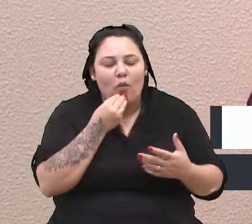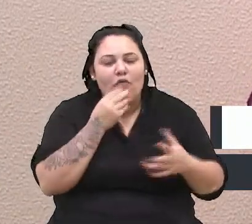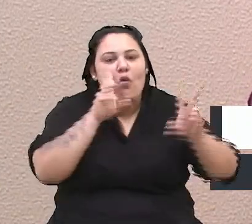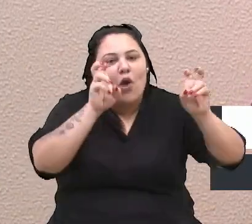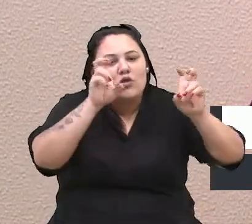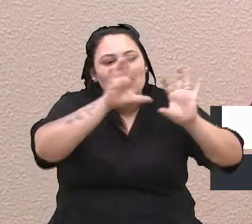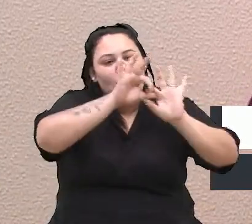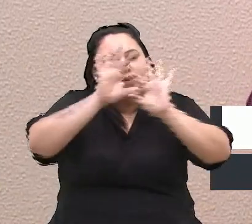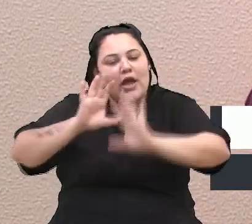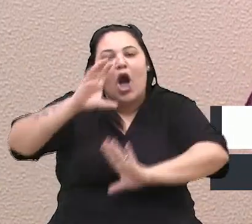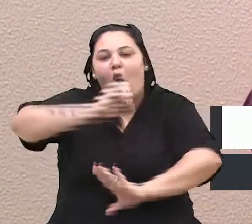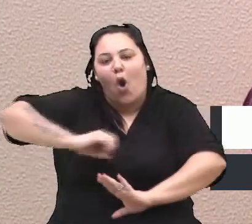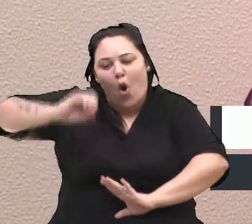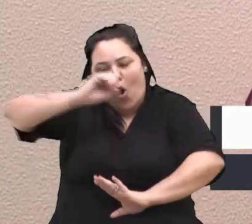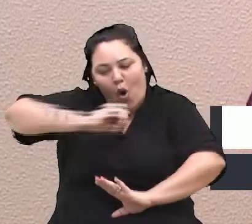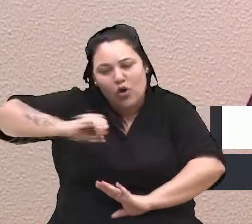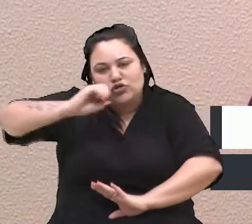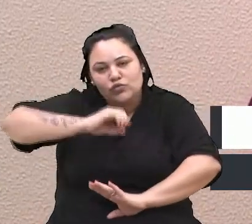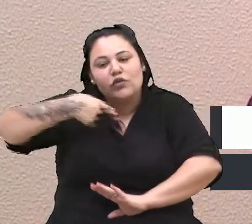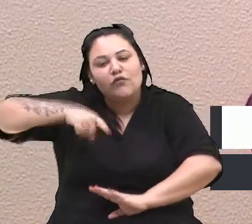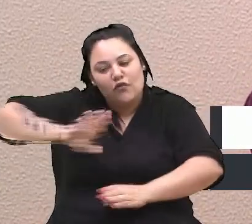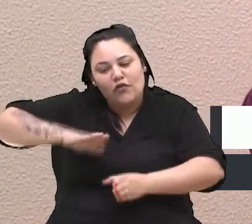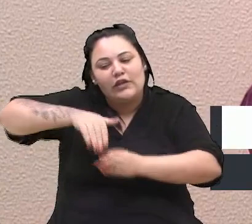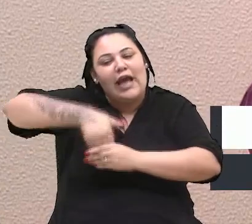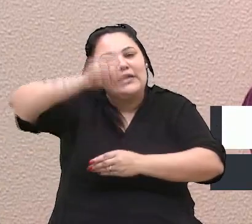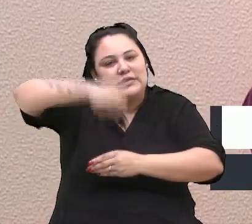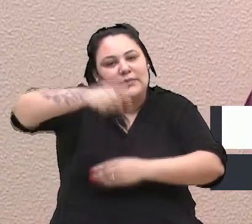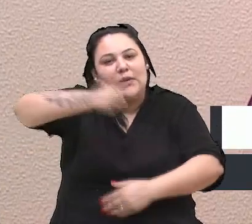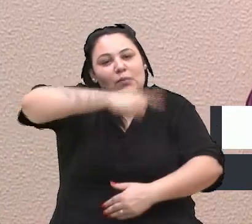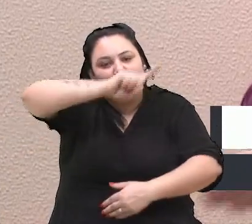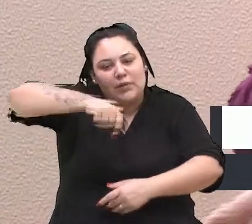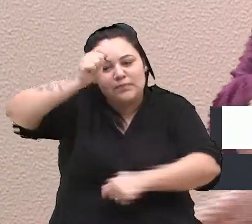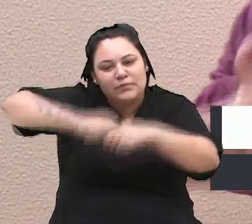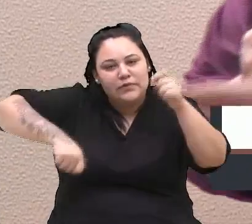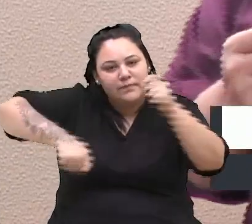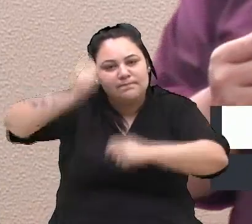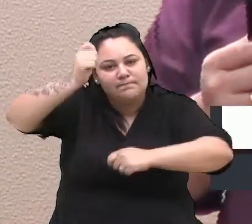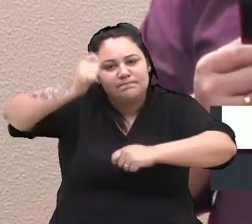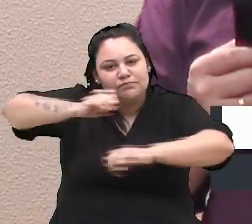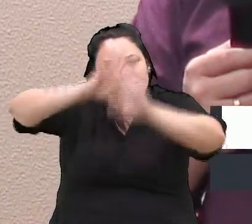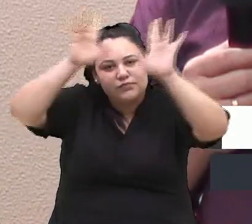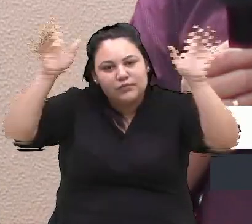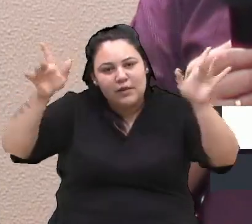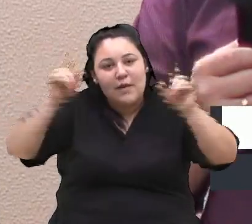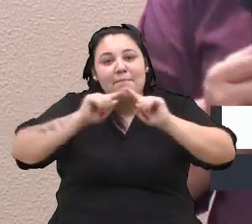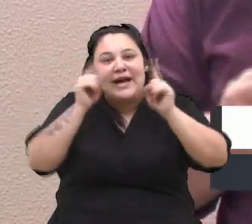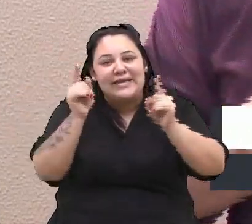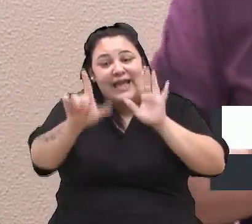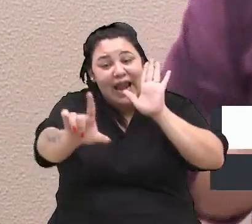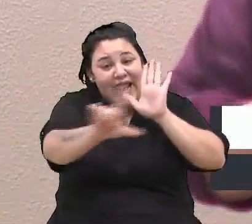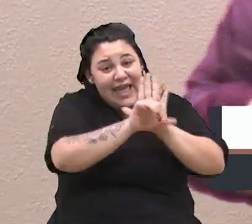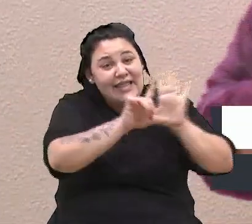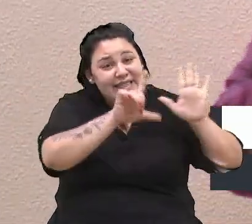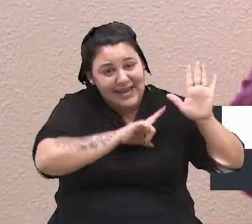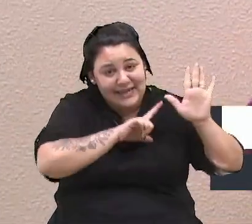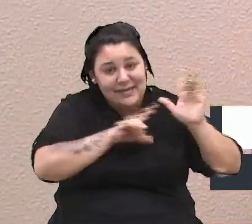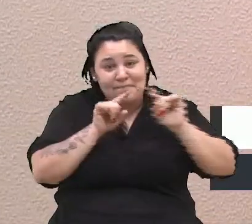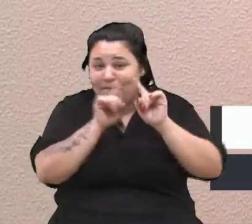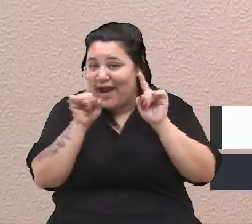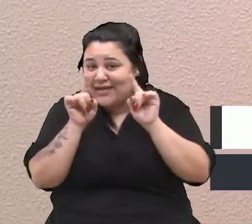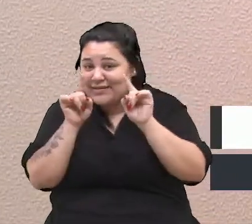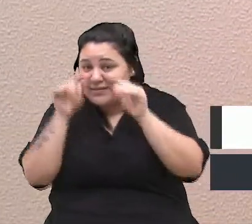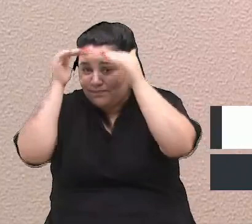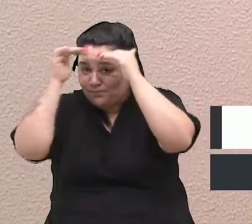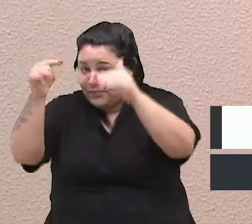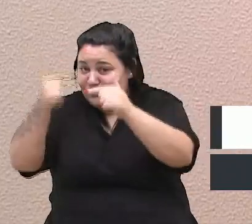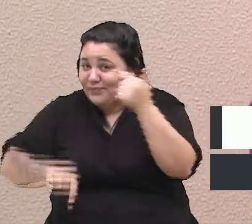ótimo, nós vamos votar pelo sim, mas a lei existe e não é cumprida. A lei existe e não é cumprida.